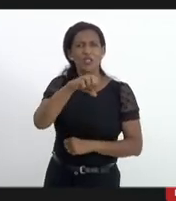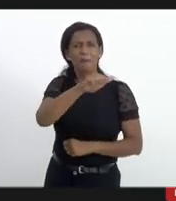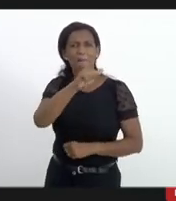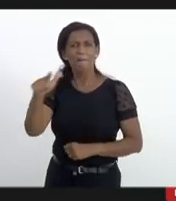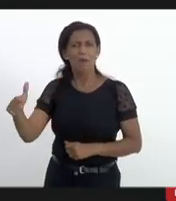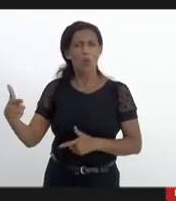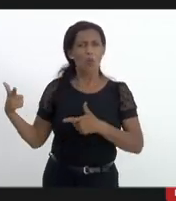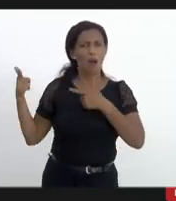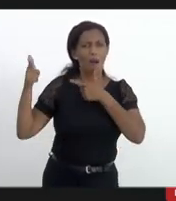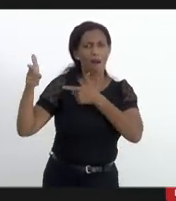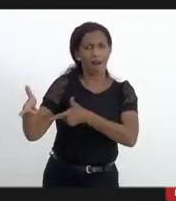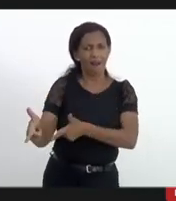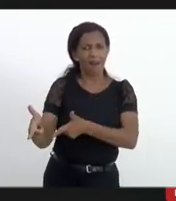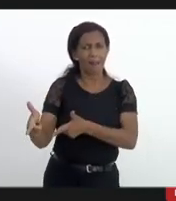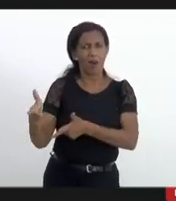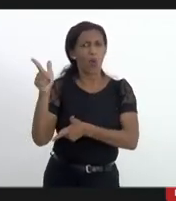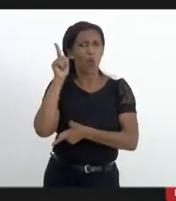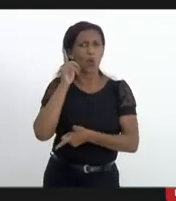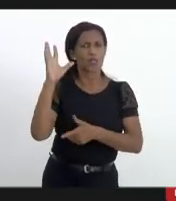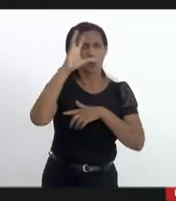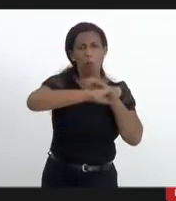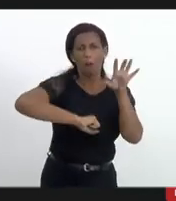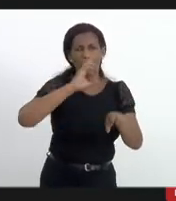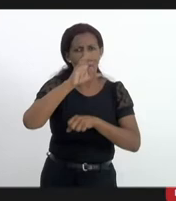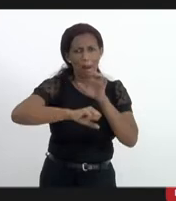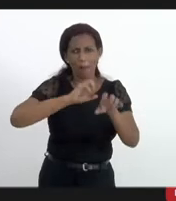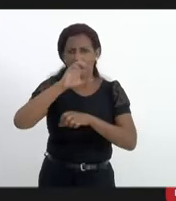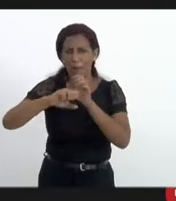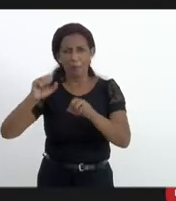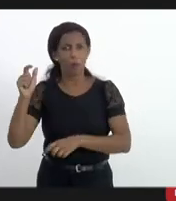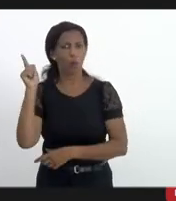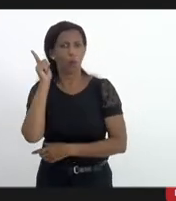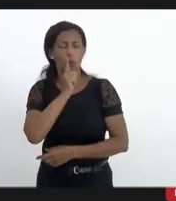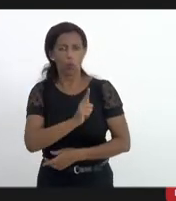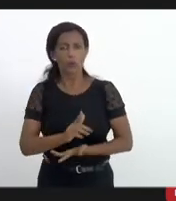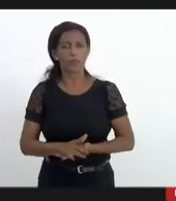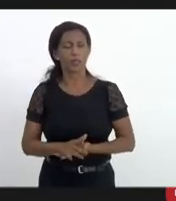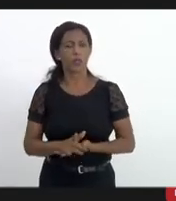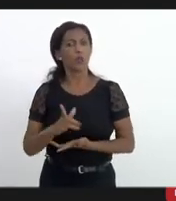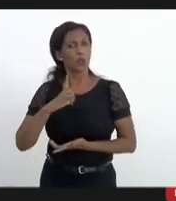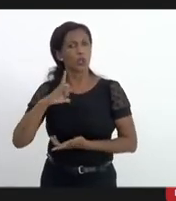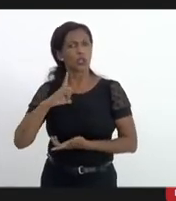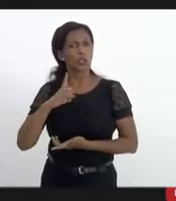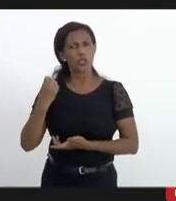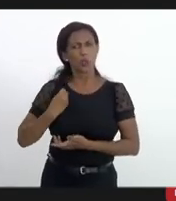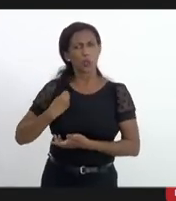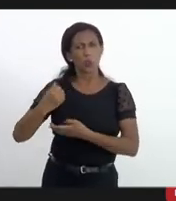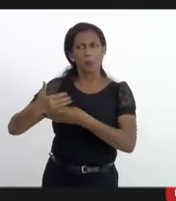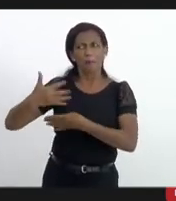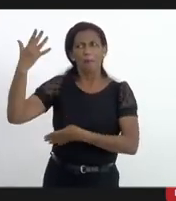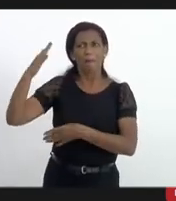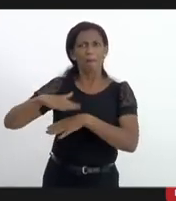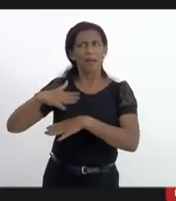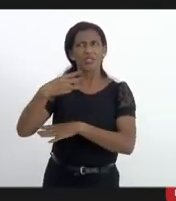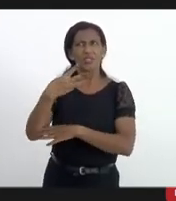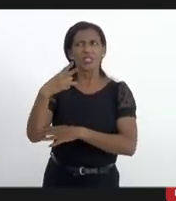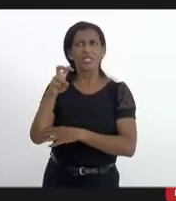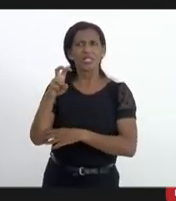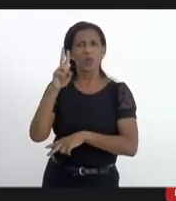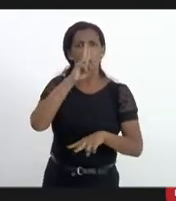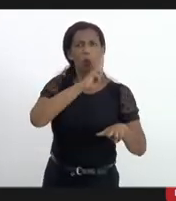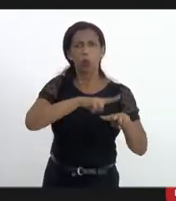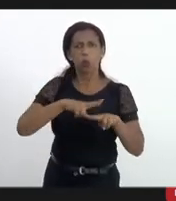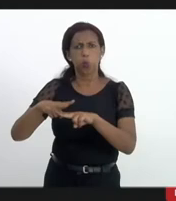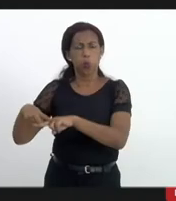fuzis são anualmente a gente tinha uma estatística quando eu estava na ativa eram mais de 35 mil prisões